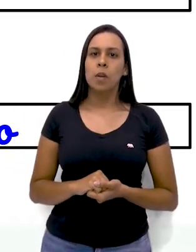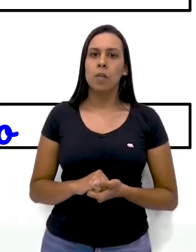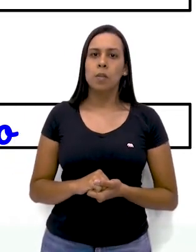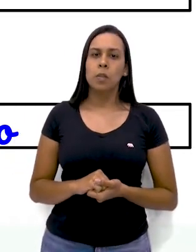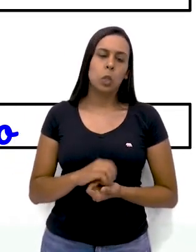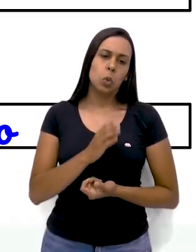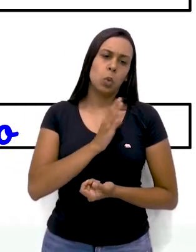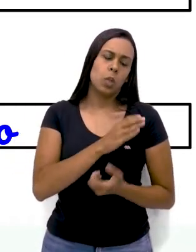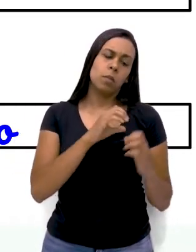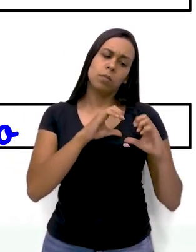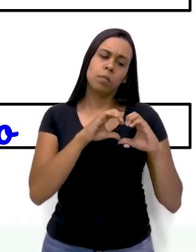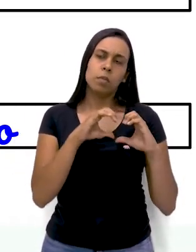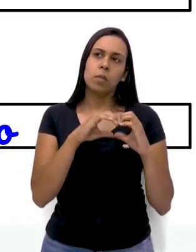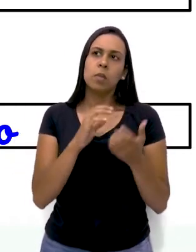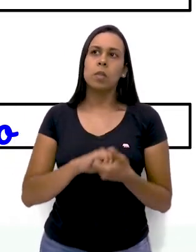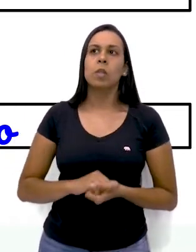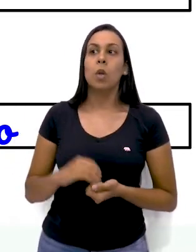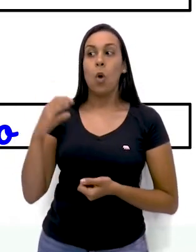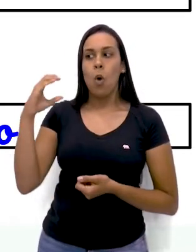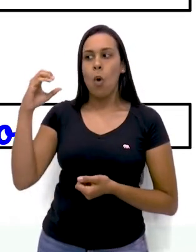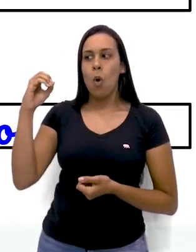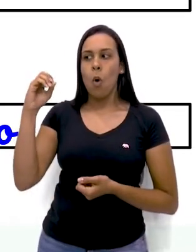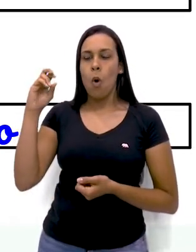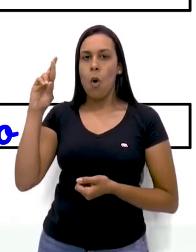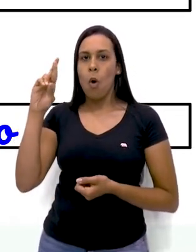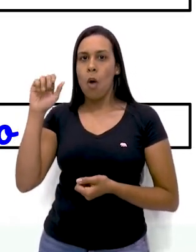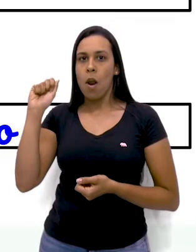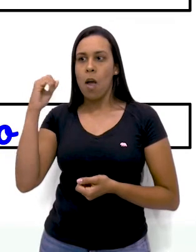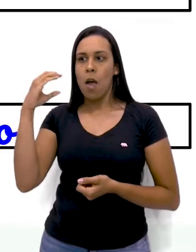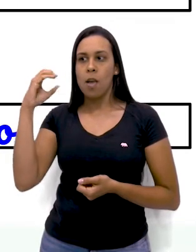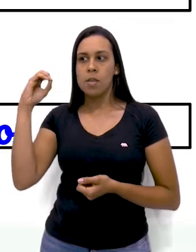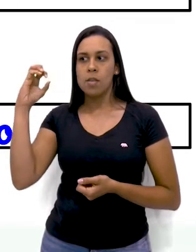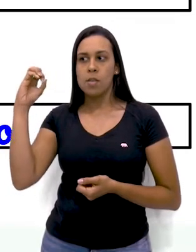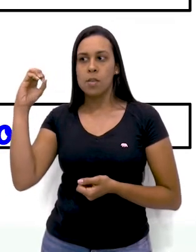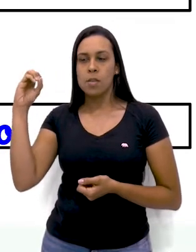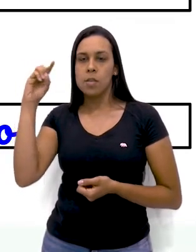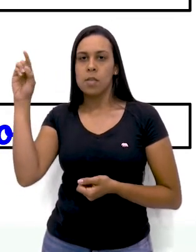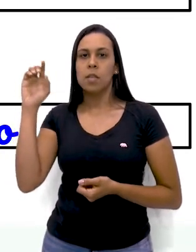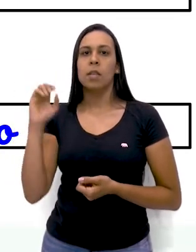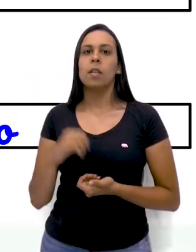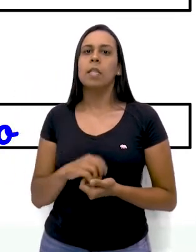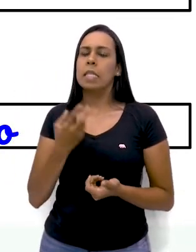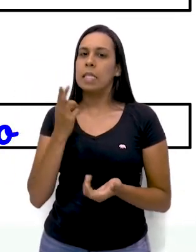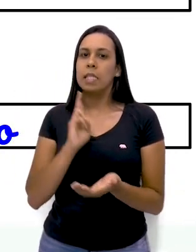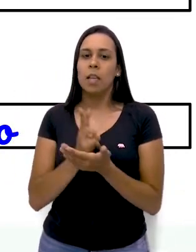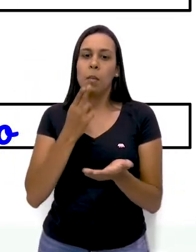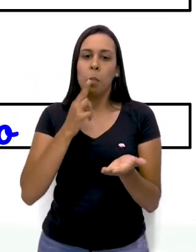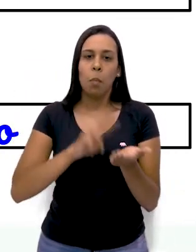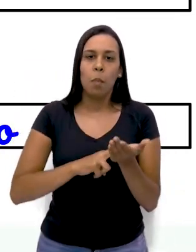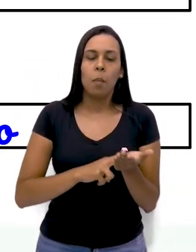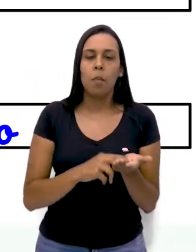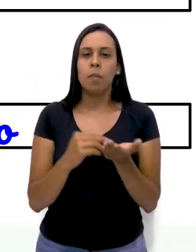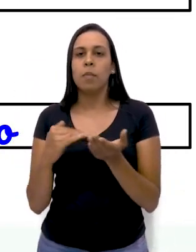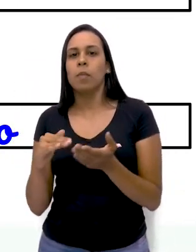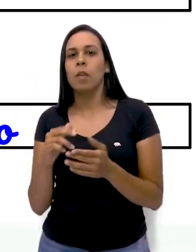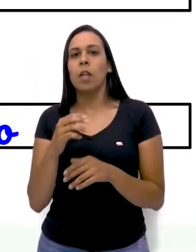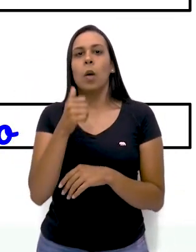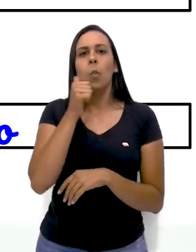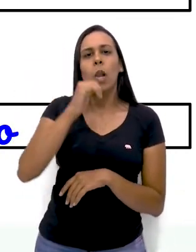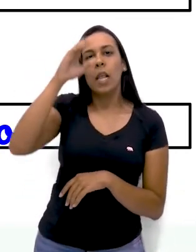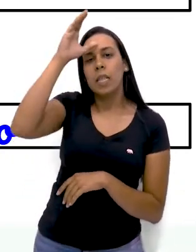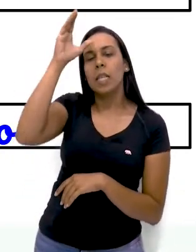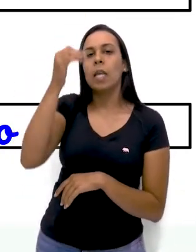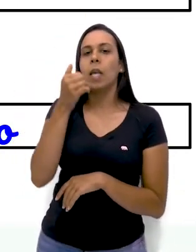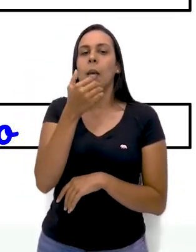Coração. Parabéns pra quem escreveu, né? Vocês já estão adaptados aí, sempre mandando cartinha pra alguém, né? Isso, escrevendo pra titia, um